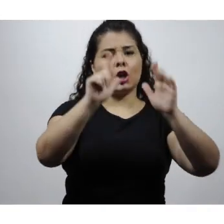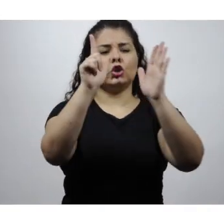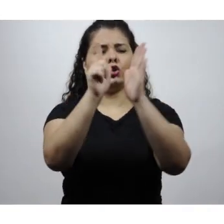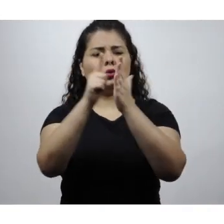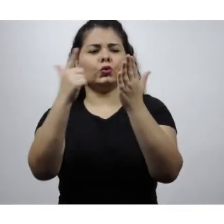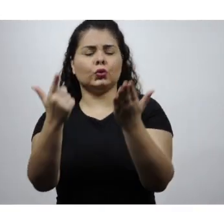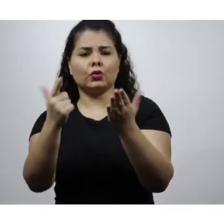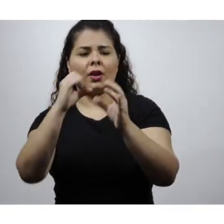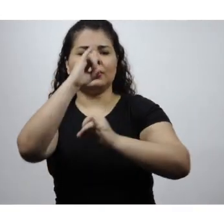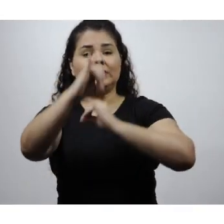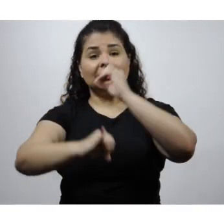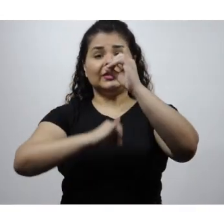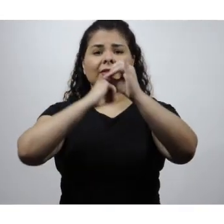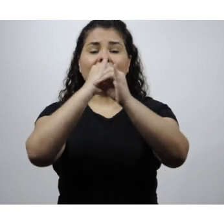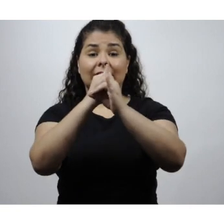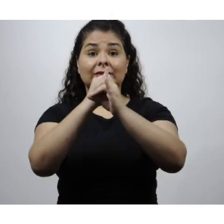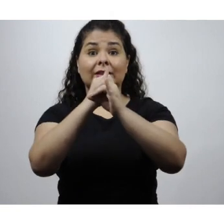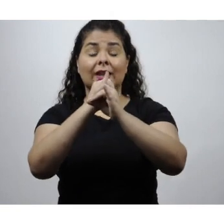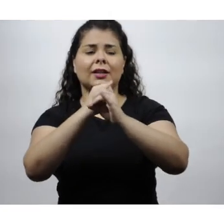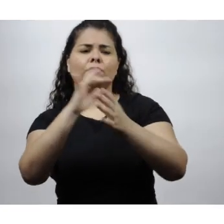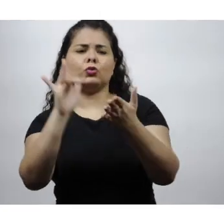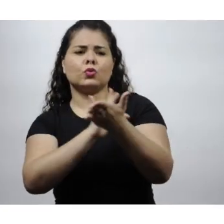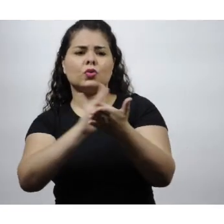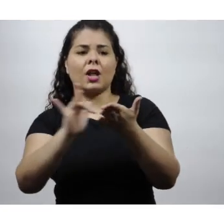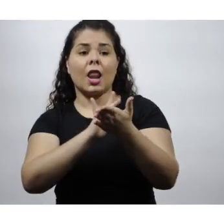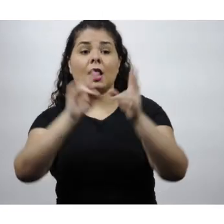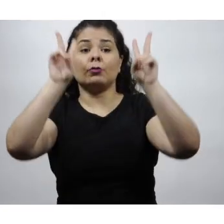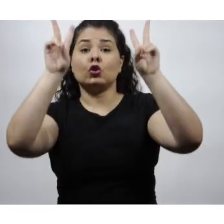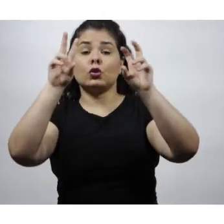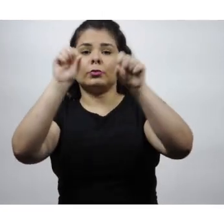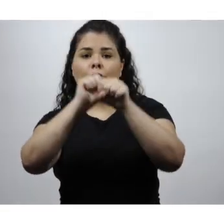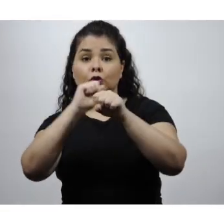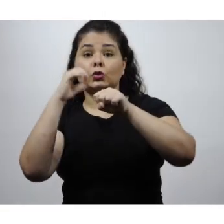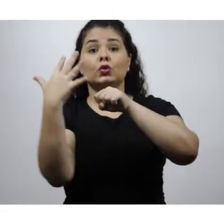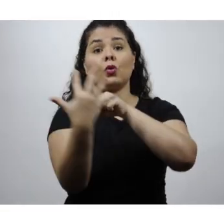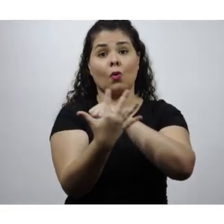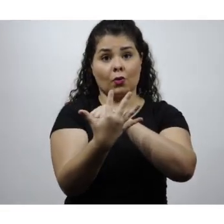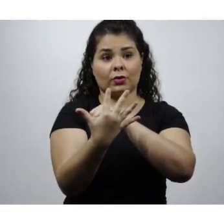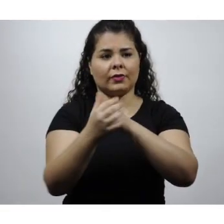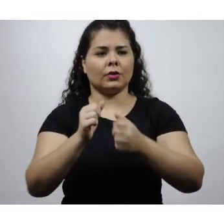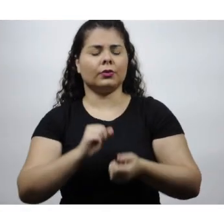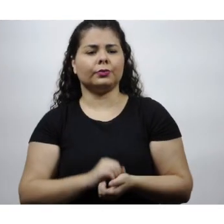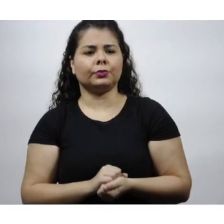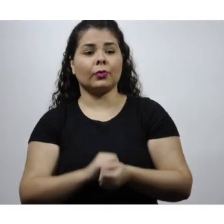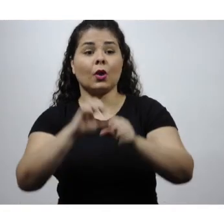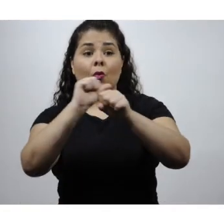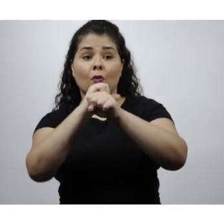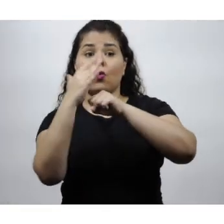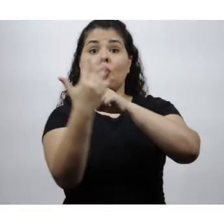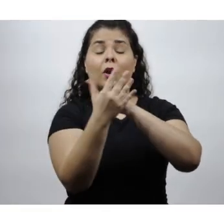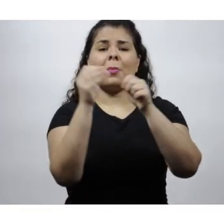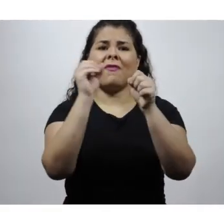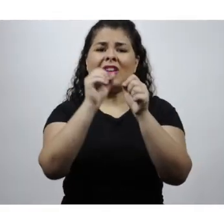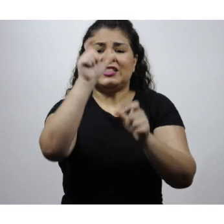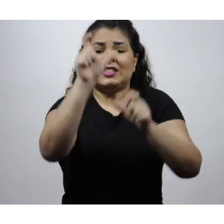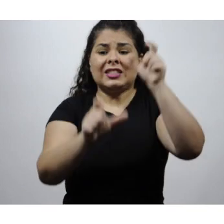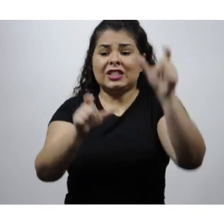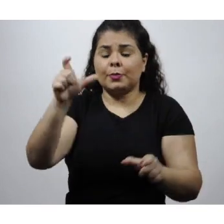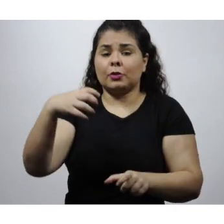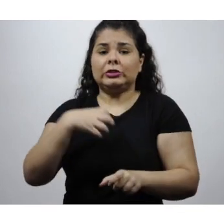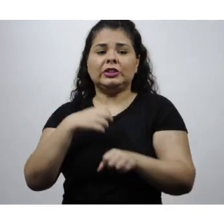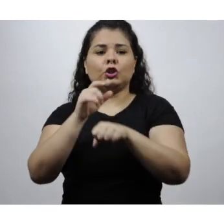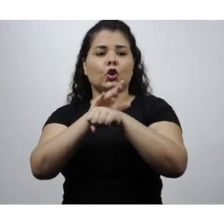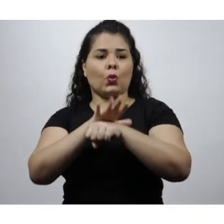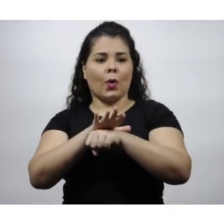no jornal, na internet, no celular, sobre o coronavírus ou a Covid-19. O coronavírus faz as pessoas ficarem doentes.